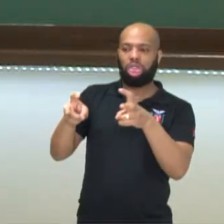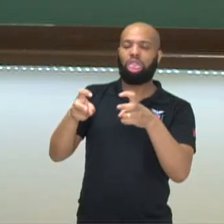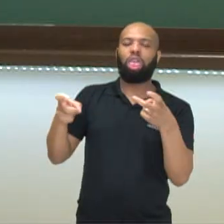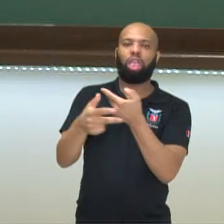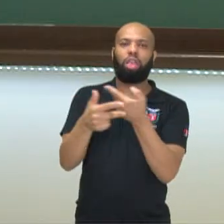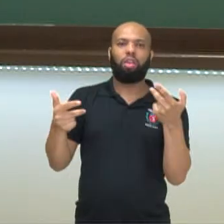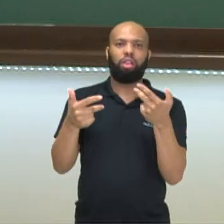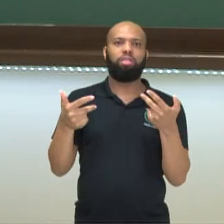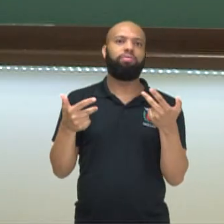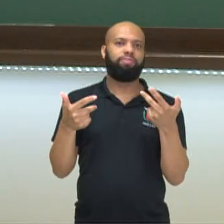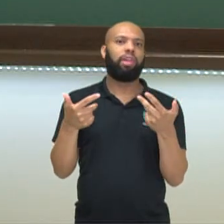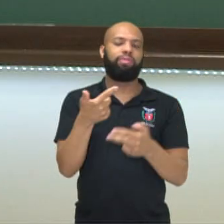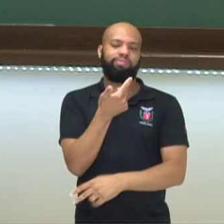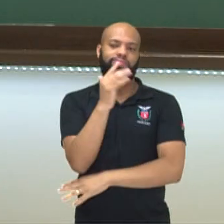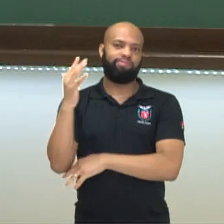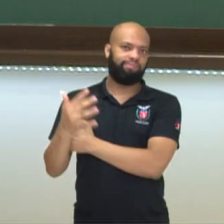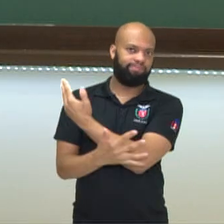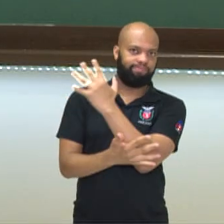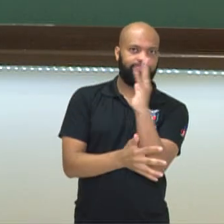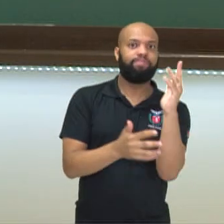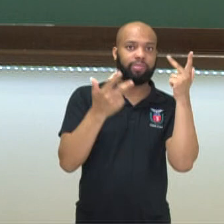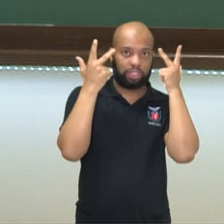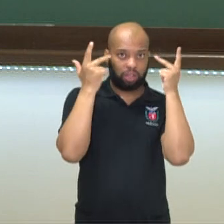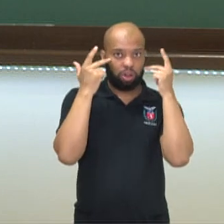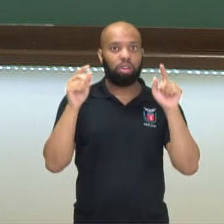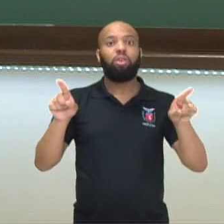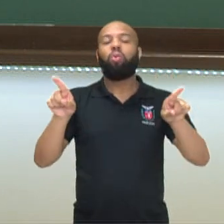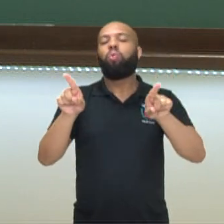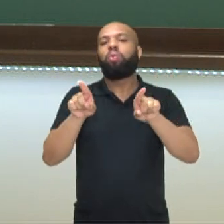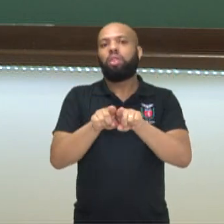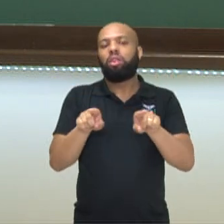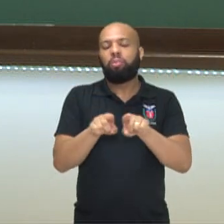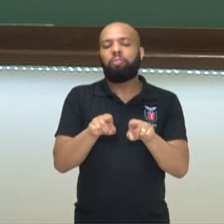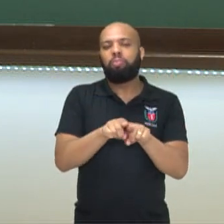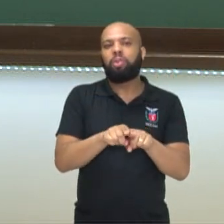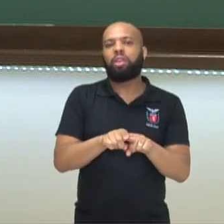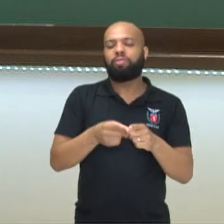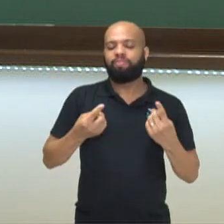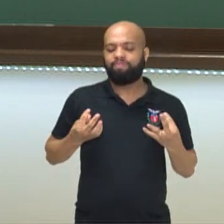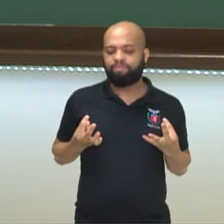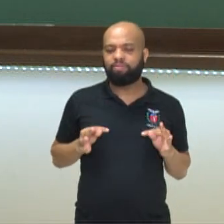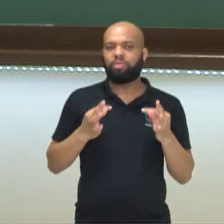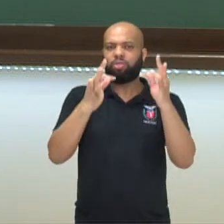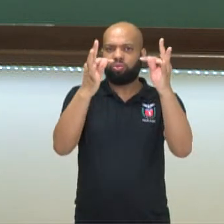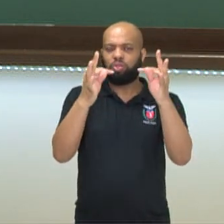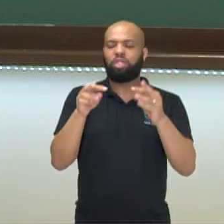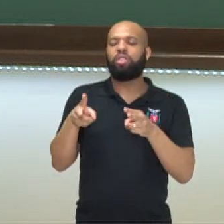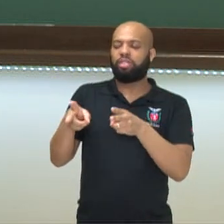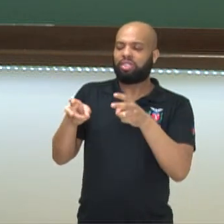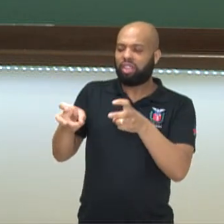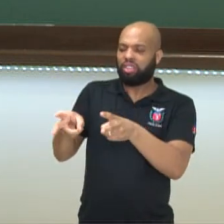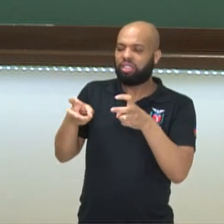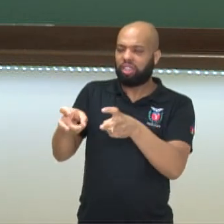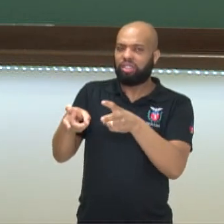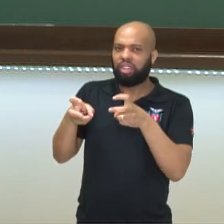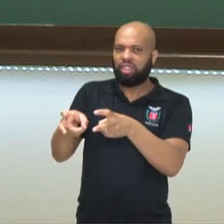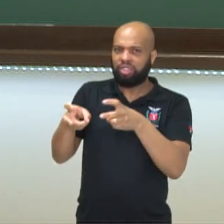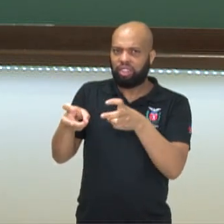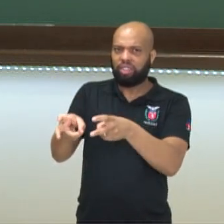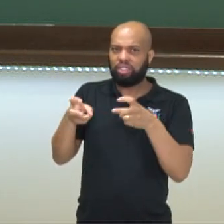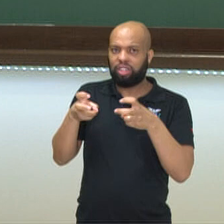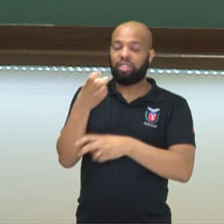Quando a gente está falando dessas consequências, nós vamos perceber que a utilização dos recursos naturais e o avanço